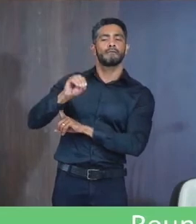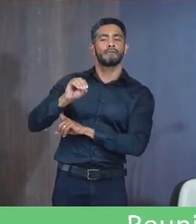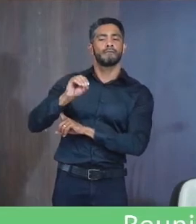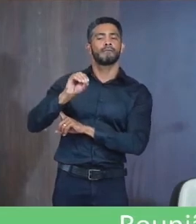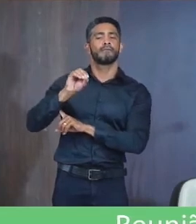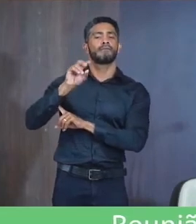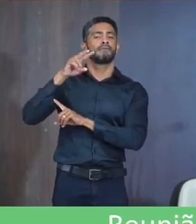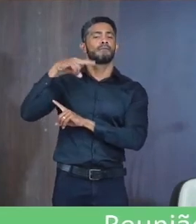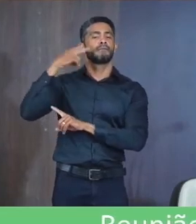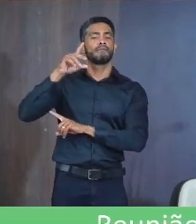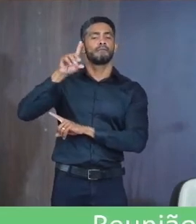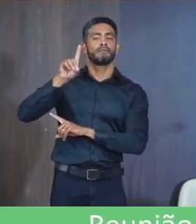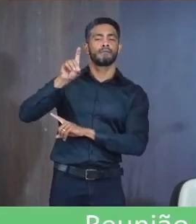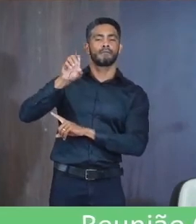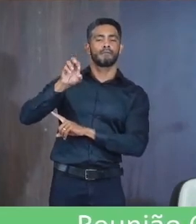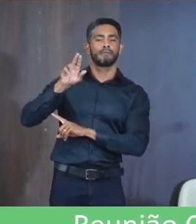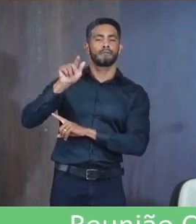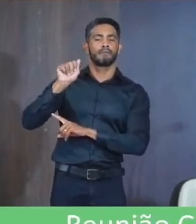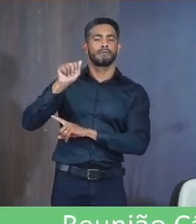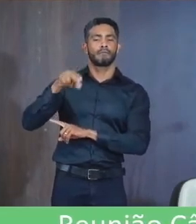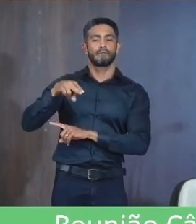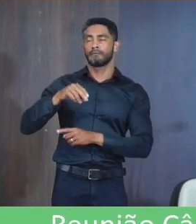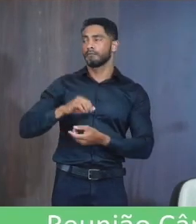Membro O vereador Derlan Miranda